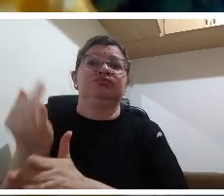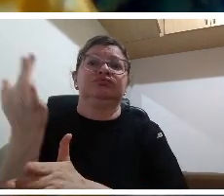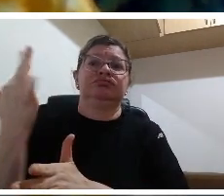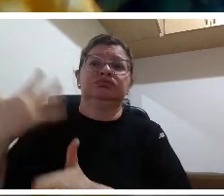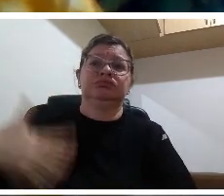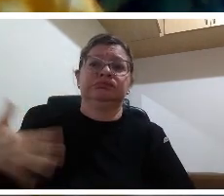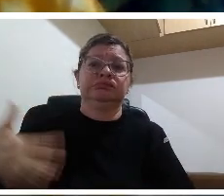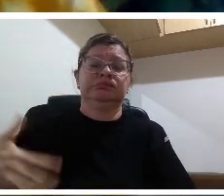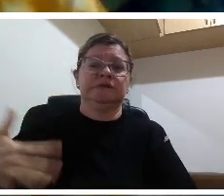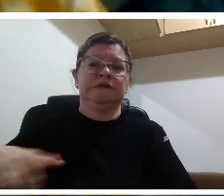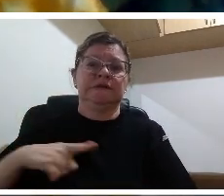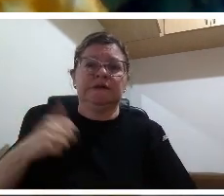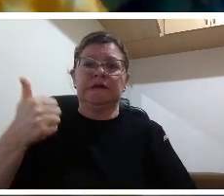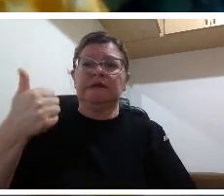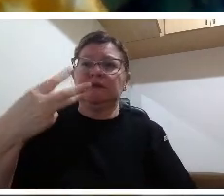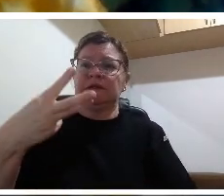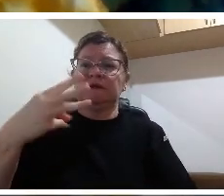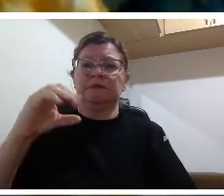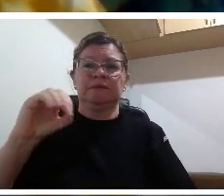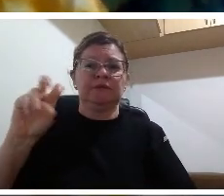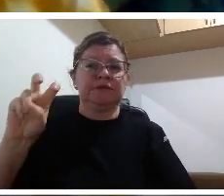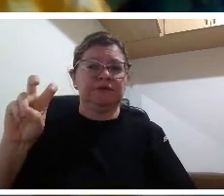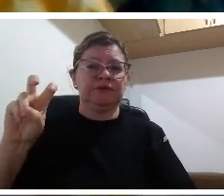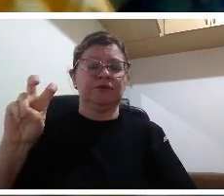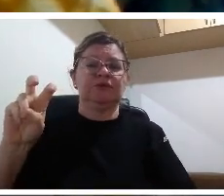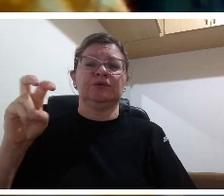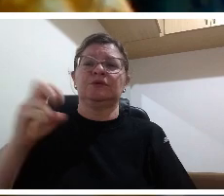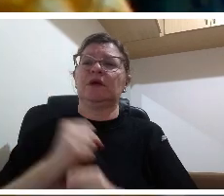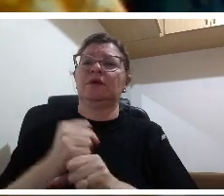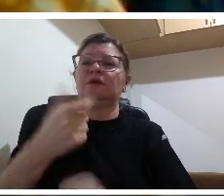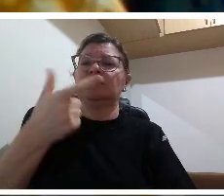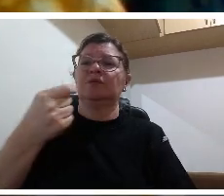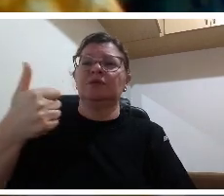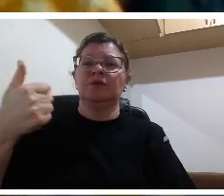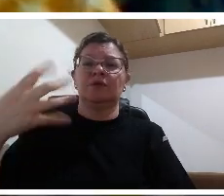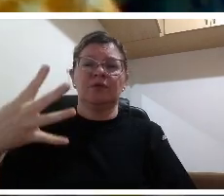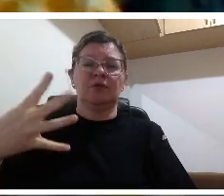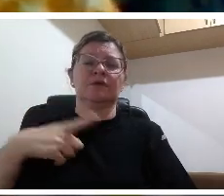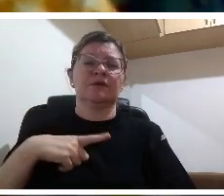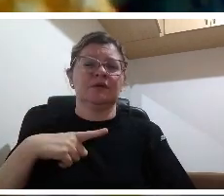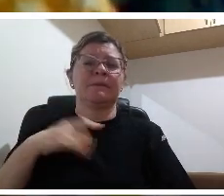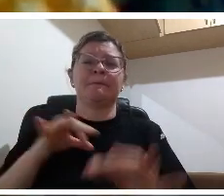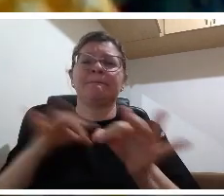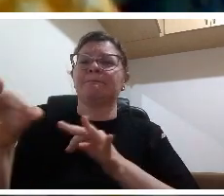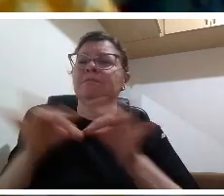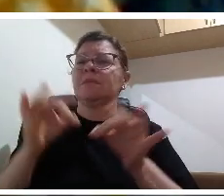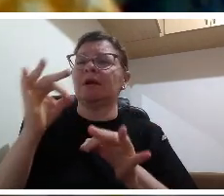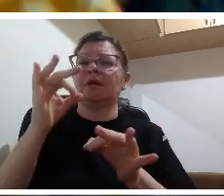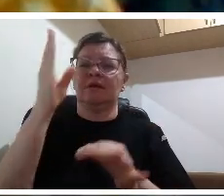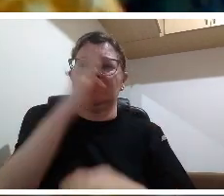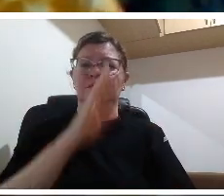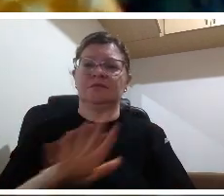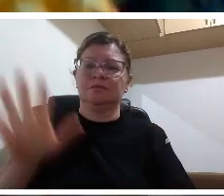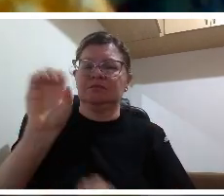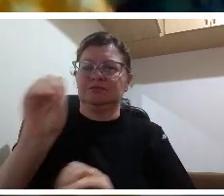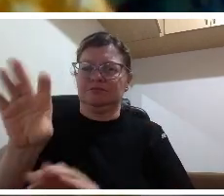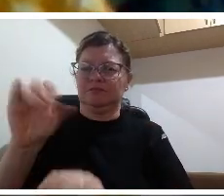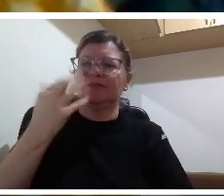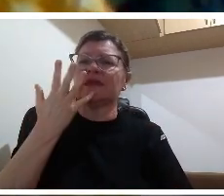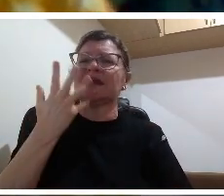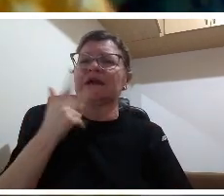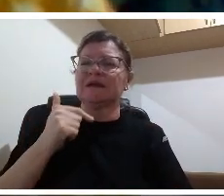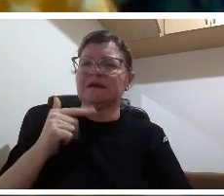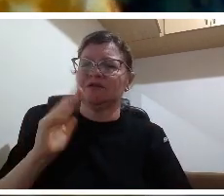anos deveriam estar todas né e aí também quatro e cinco anos hoje é obrigatório